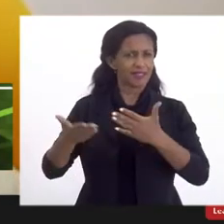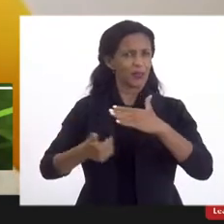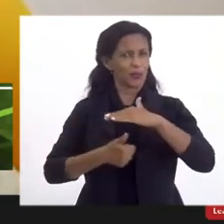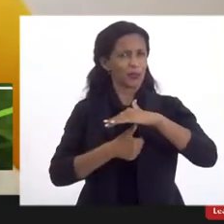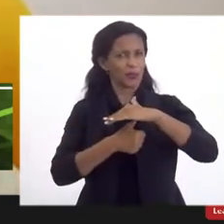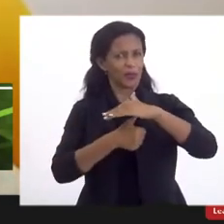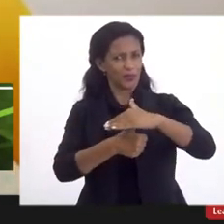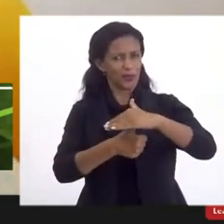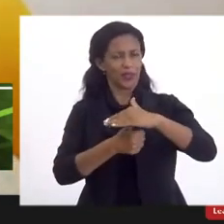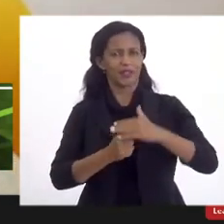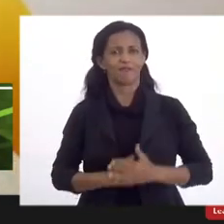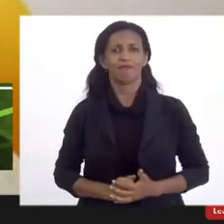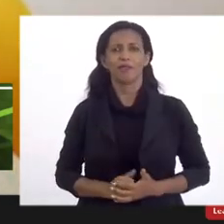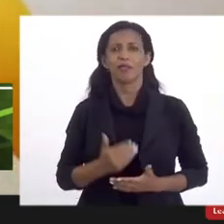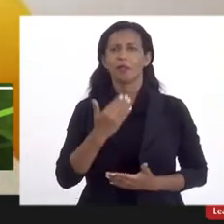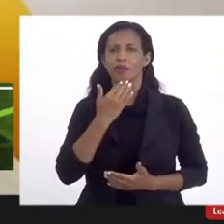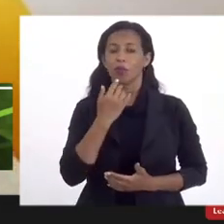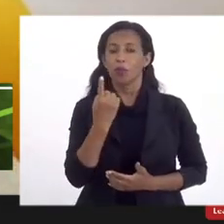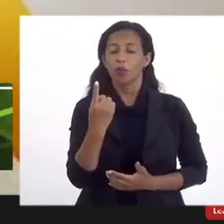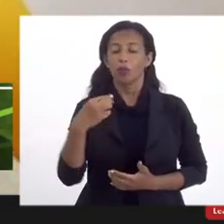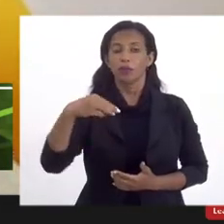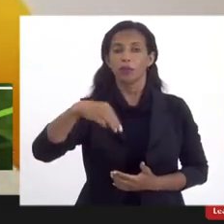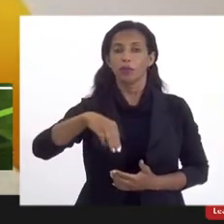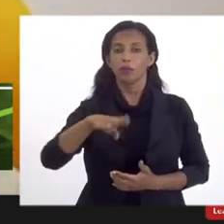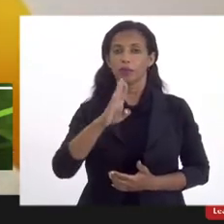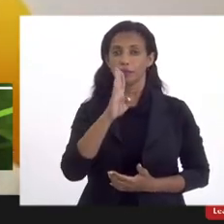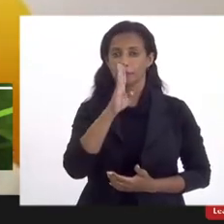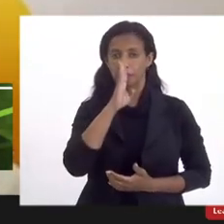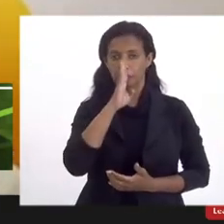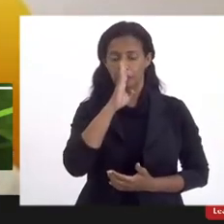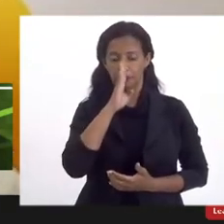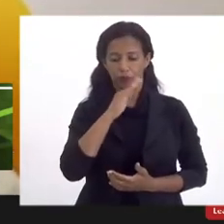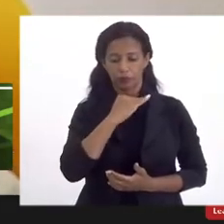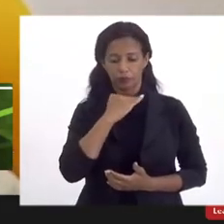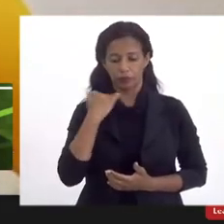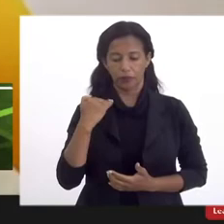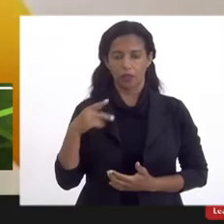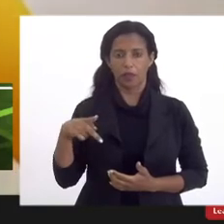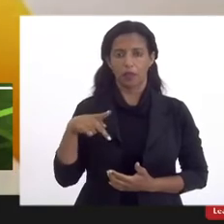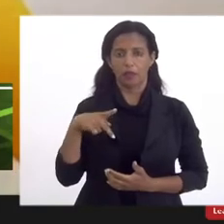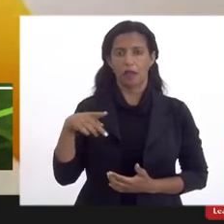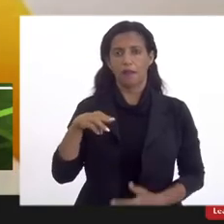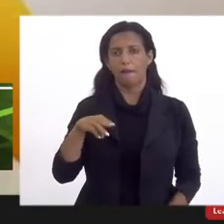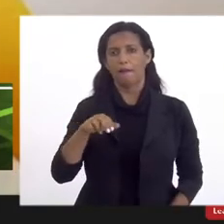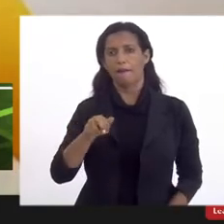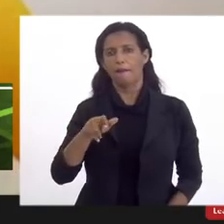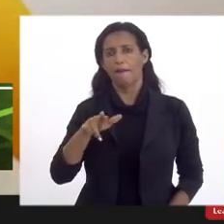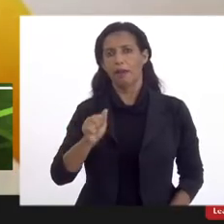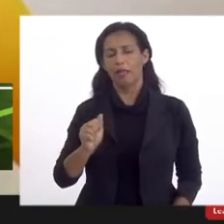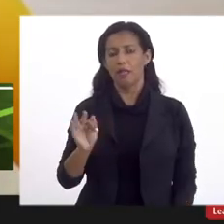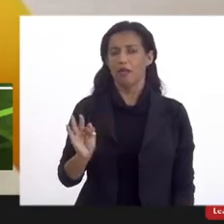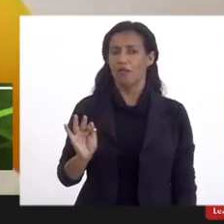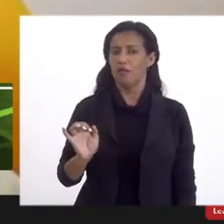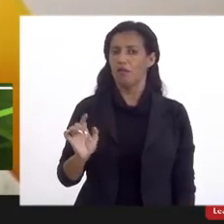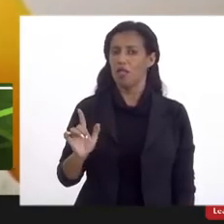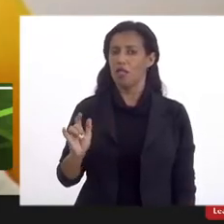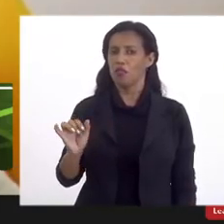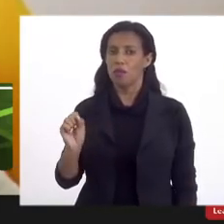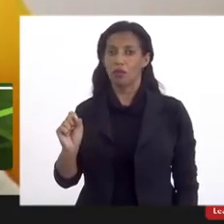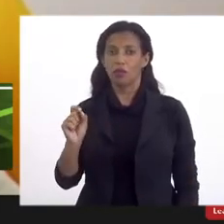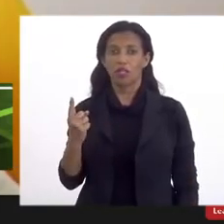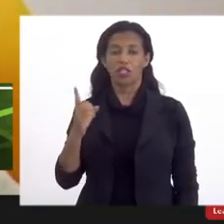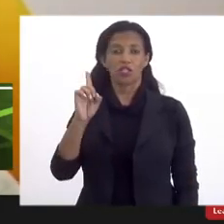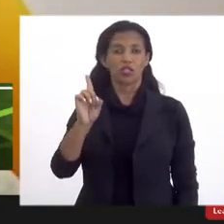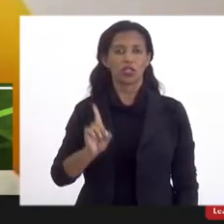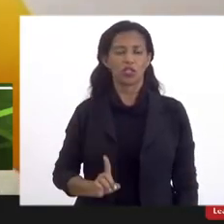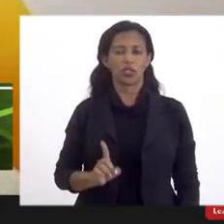Moraes, eu gostaria de pedir um minuto de silêncio pelo falecimento da professora Maria Felisberta Trindade, ex-diretora